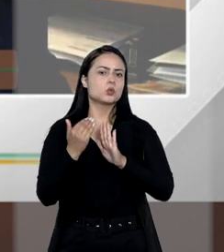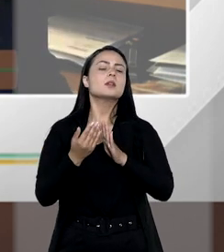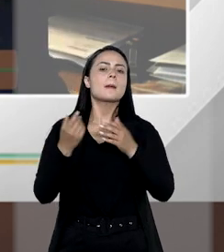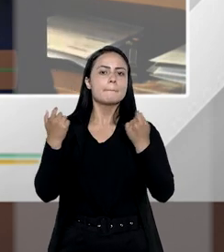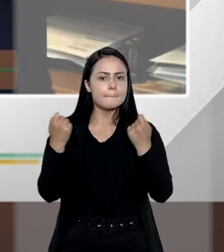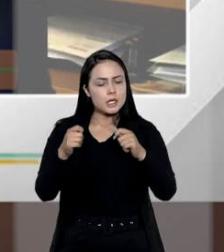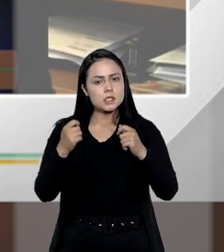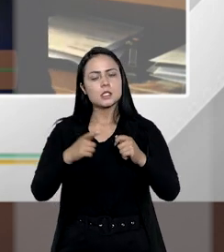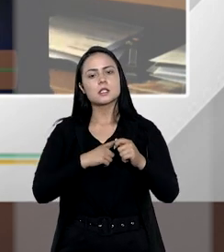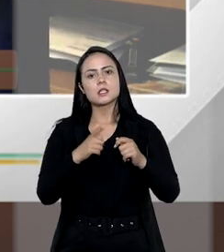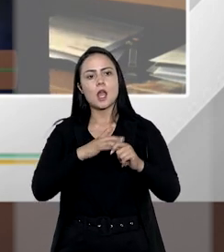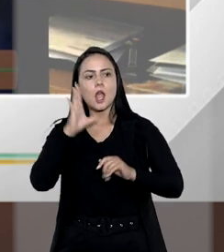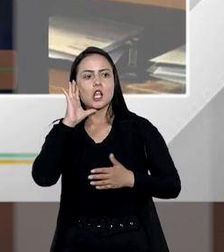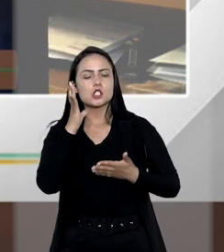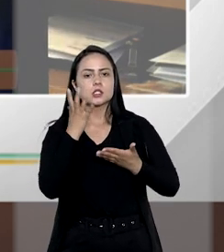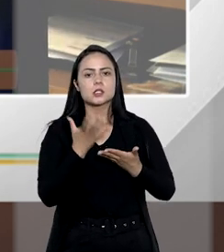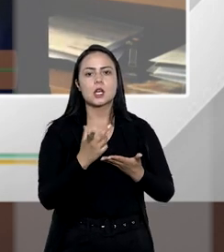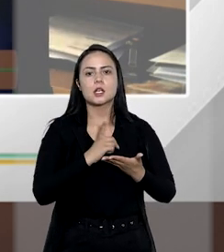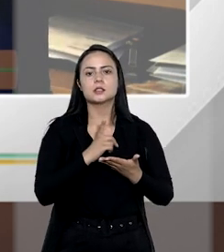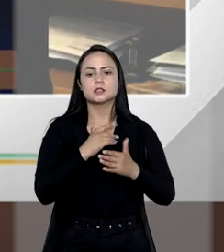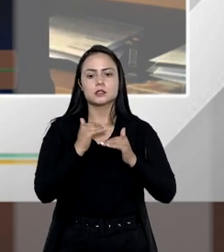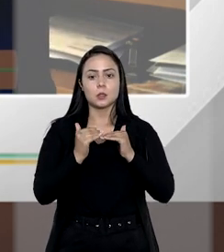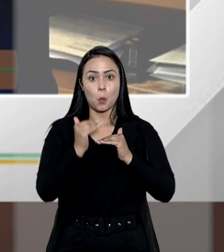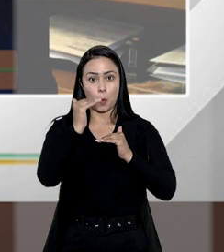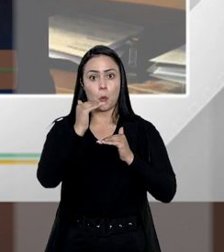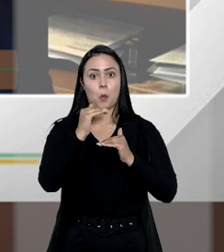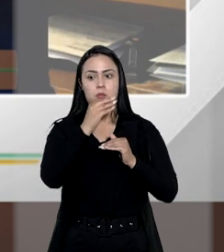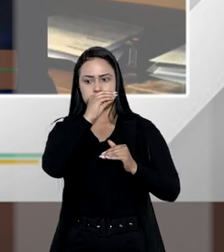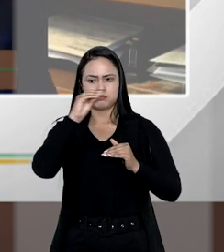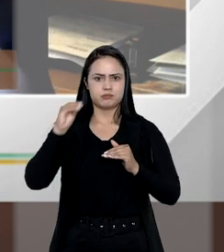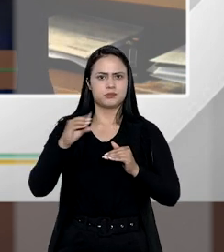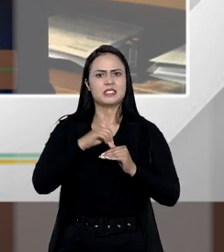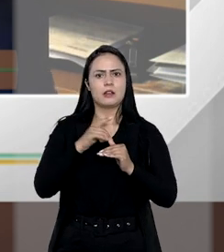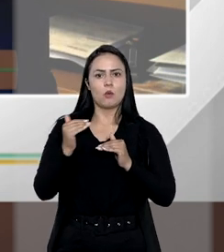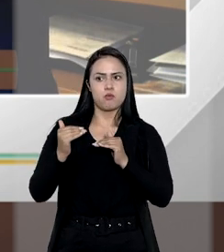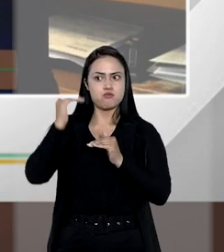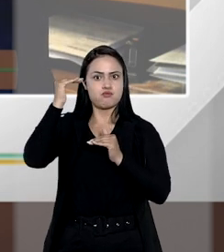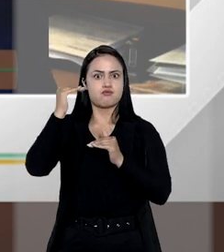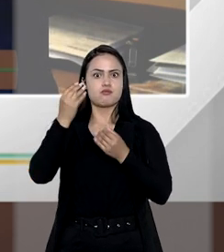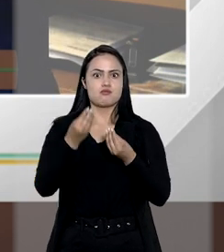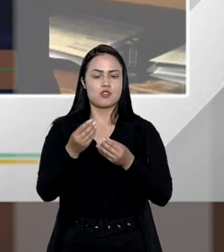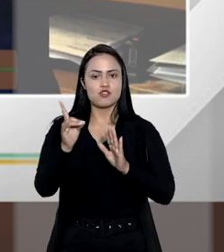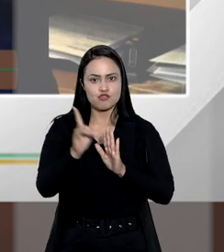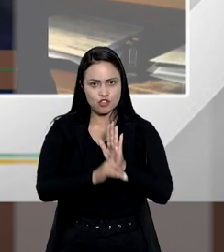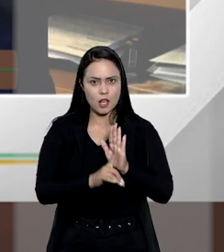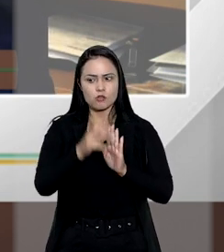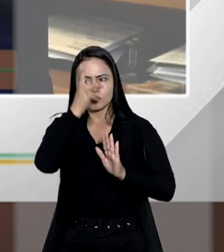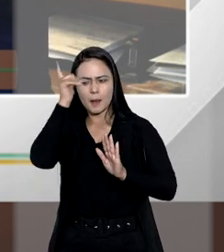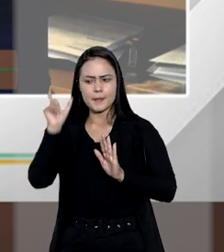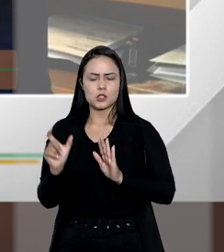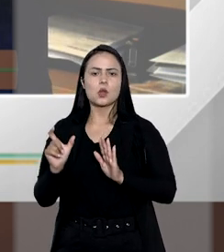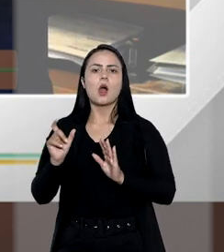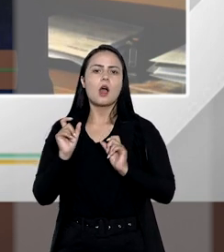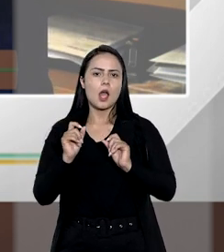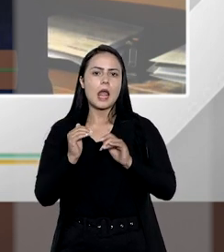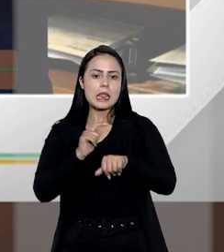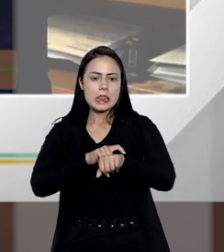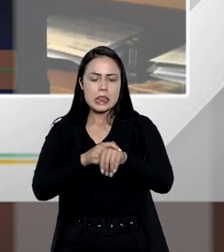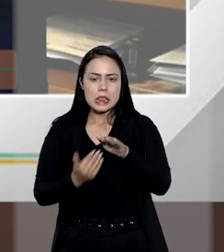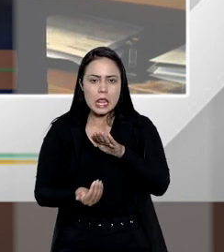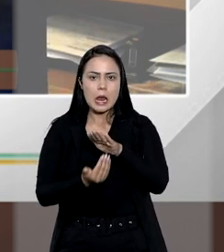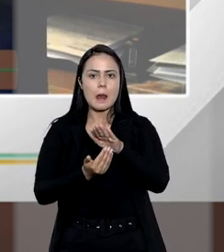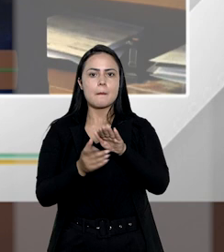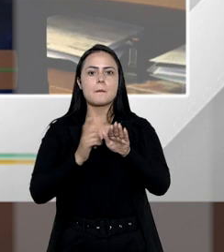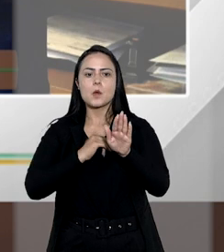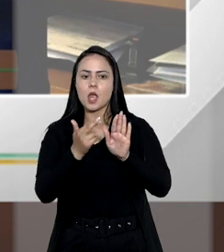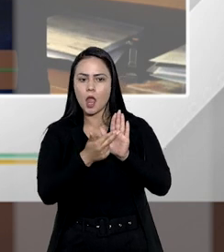o que precisa ser solucionado, o que excedeu, que abusou, o que avançou sobre o direito de alguém, esse prazo,